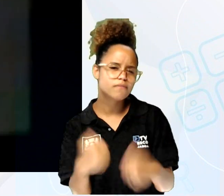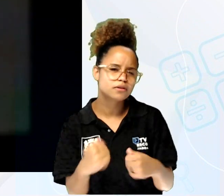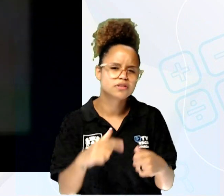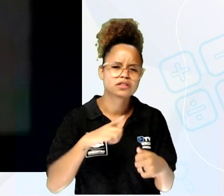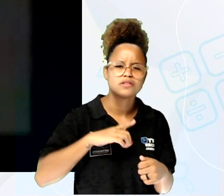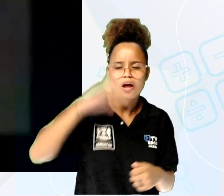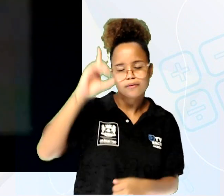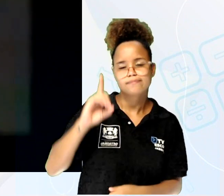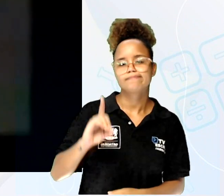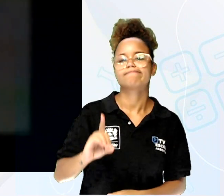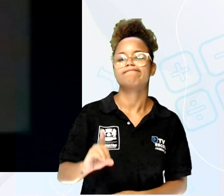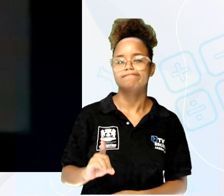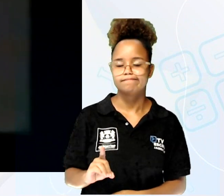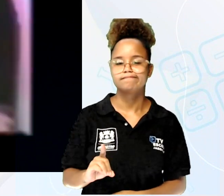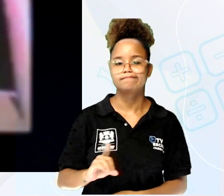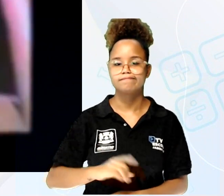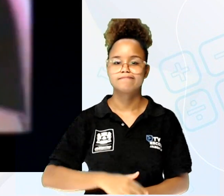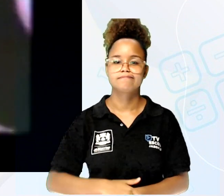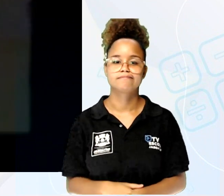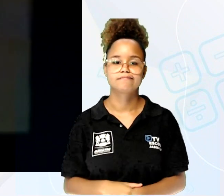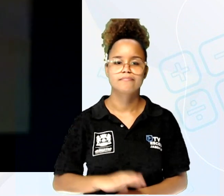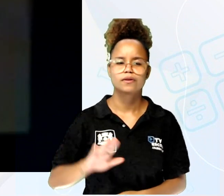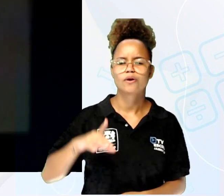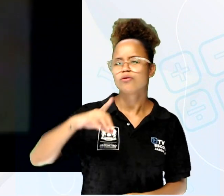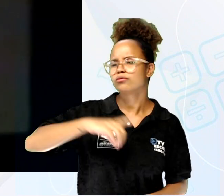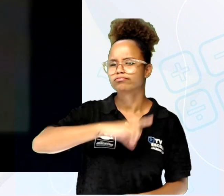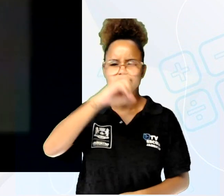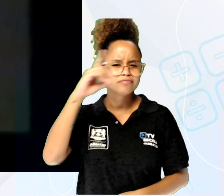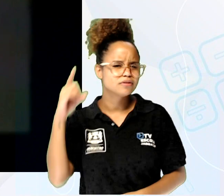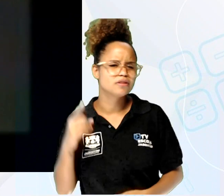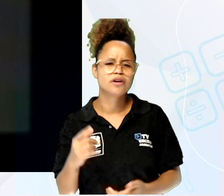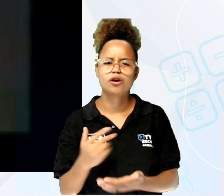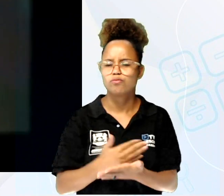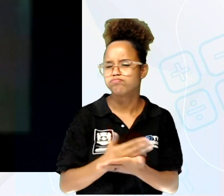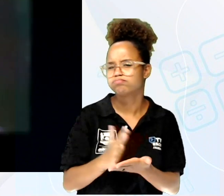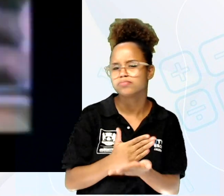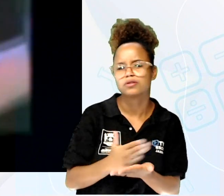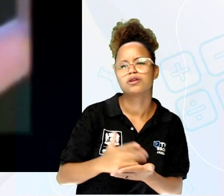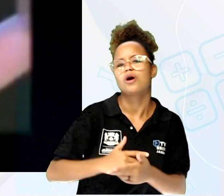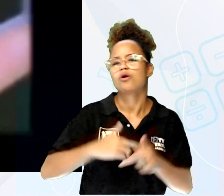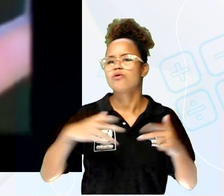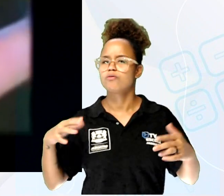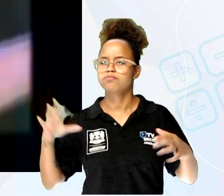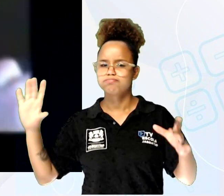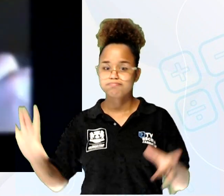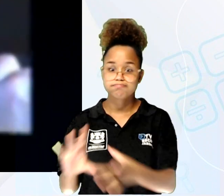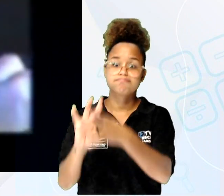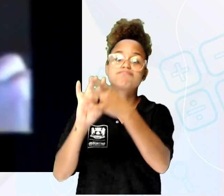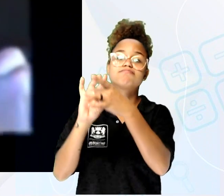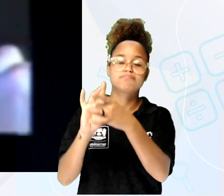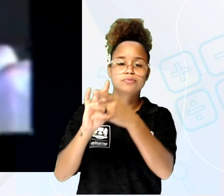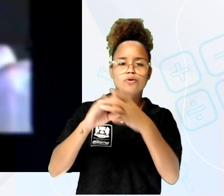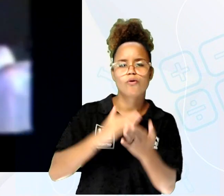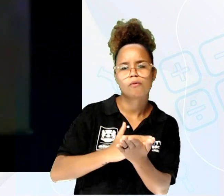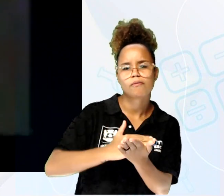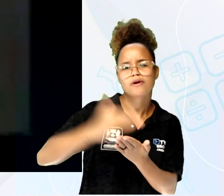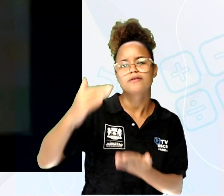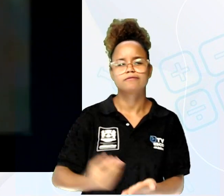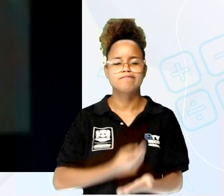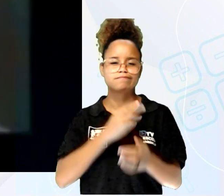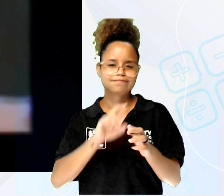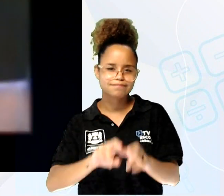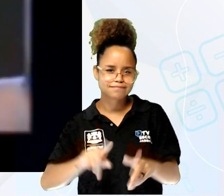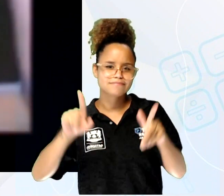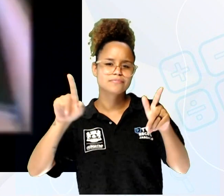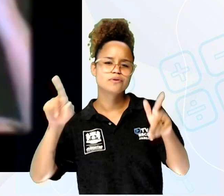direito. Quando um dia qualquer isso for feito, todos dois vão lucrar imensamente. Começando uma vida diferente